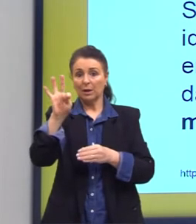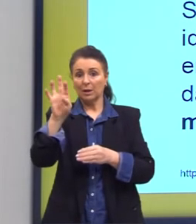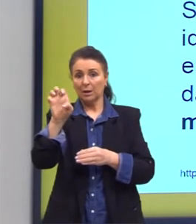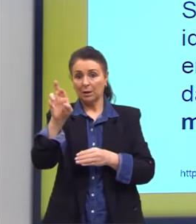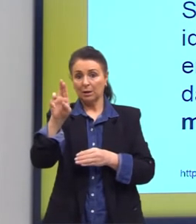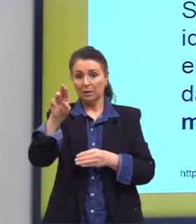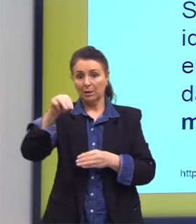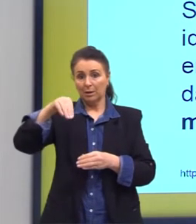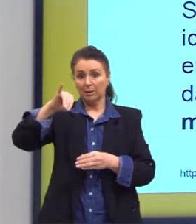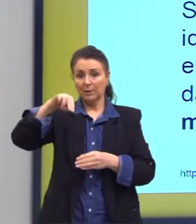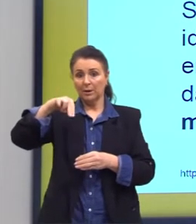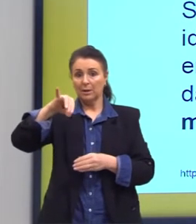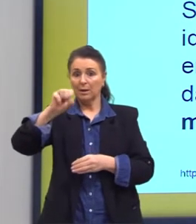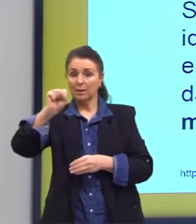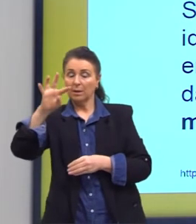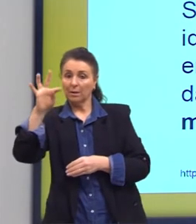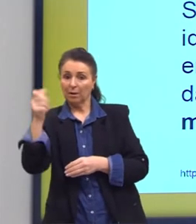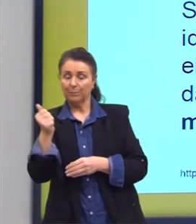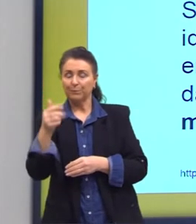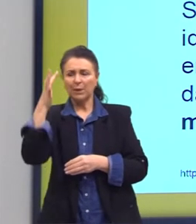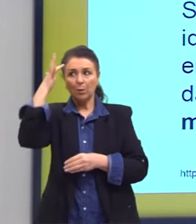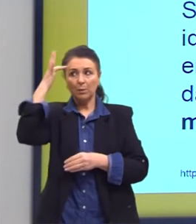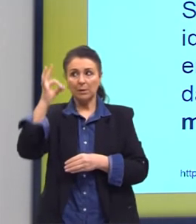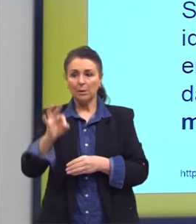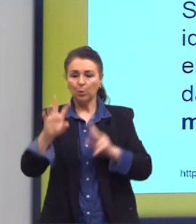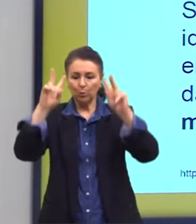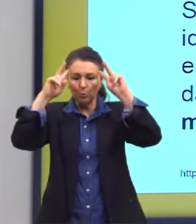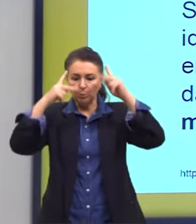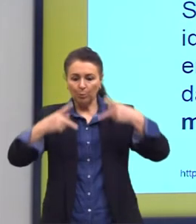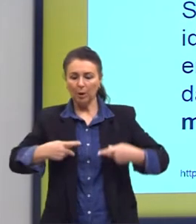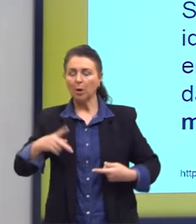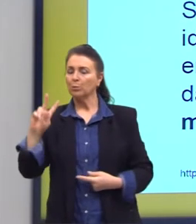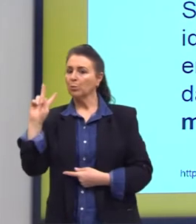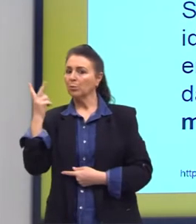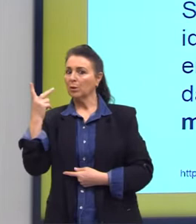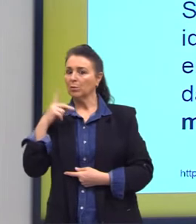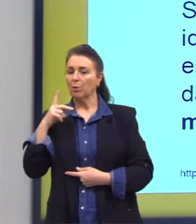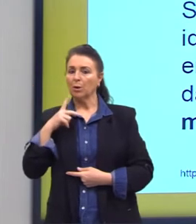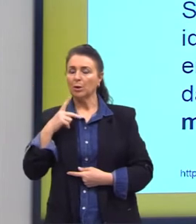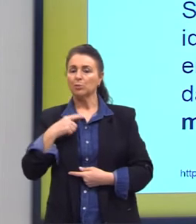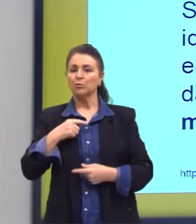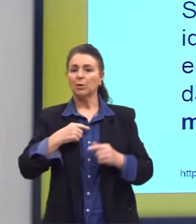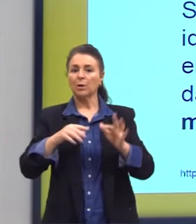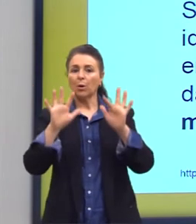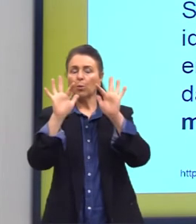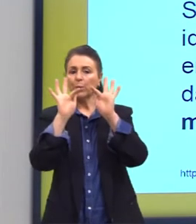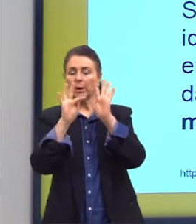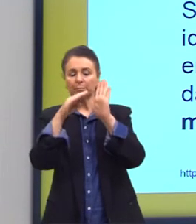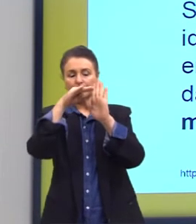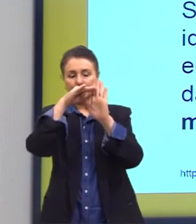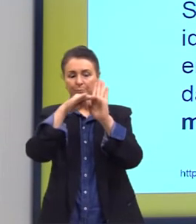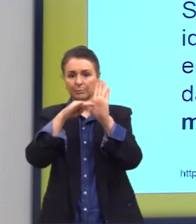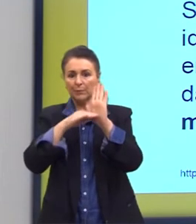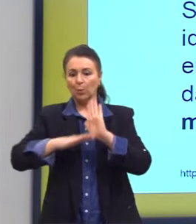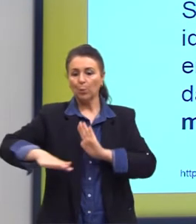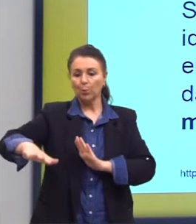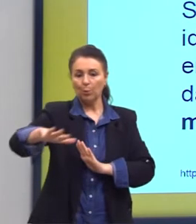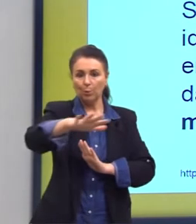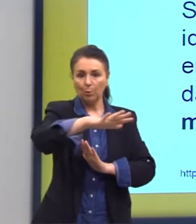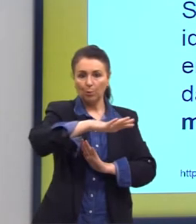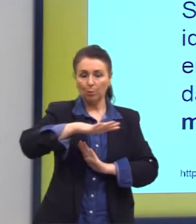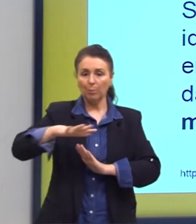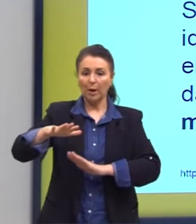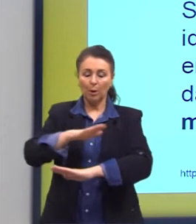entendia que a compreensão do ser humano, da história, se pautava em três alicerces, que é o meio, a